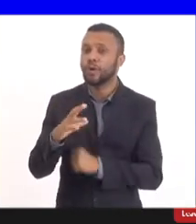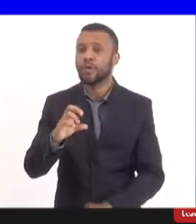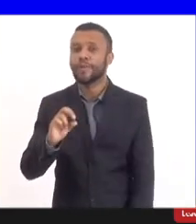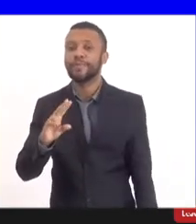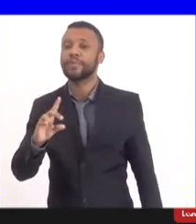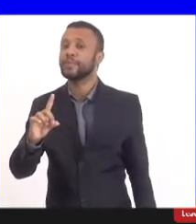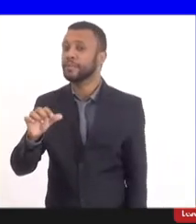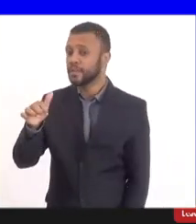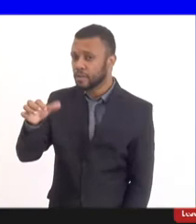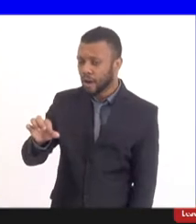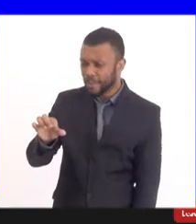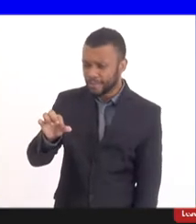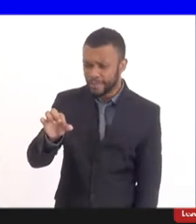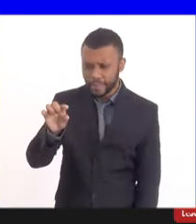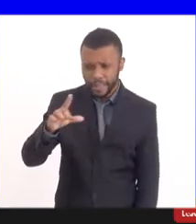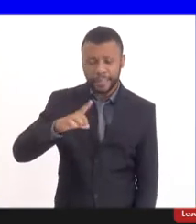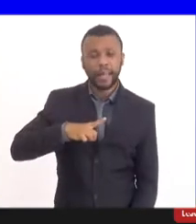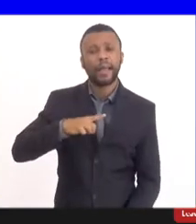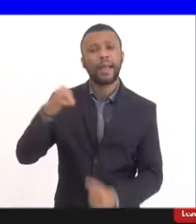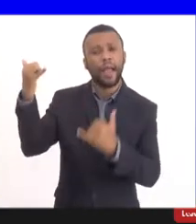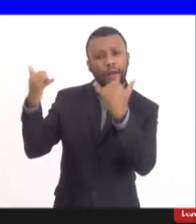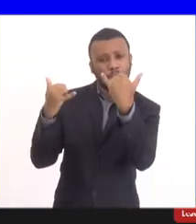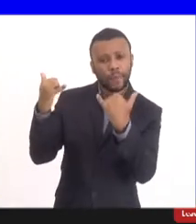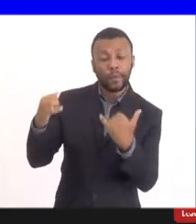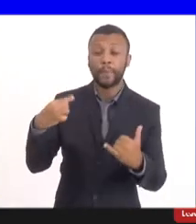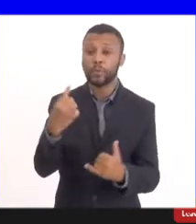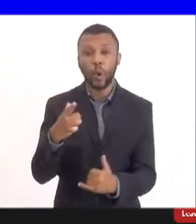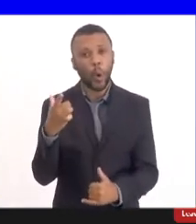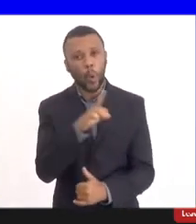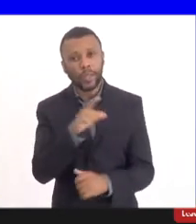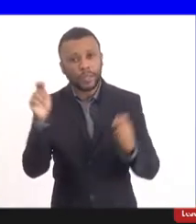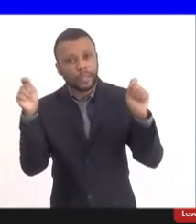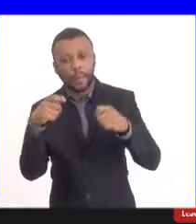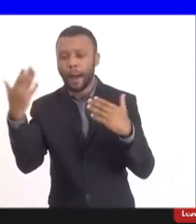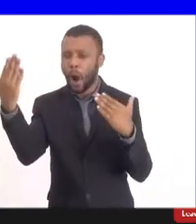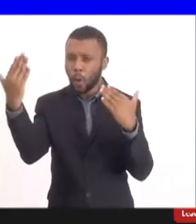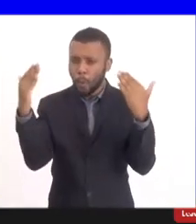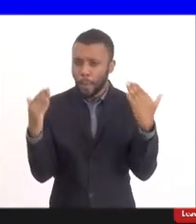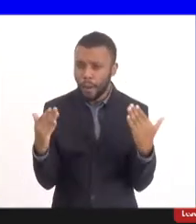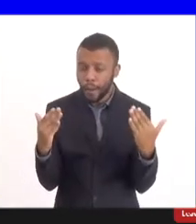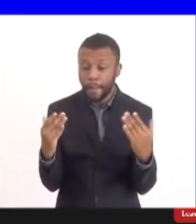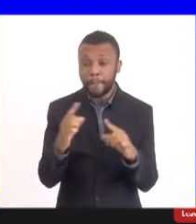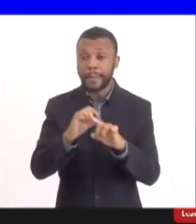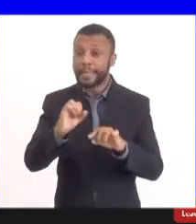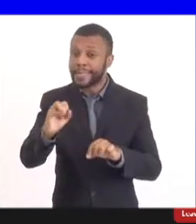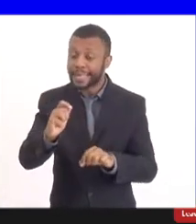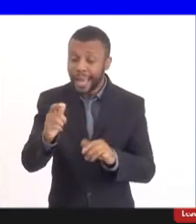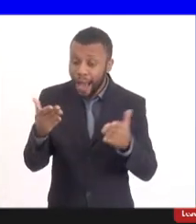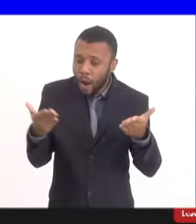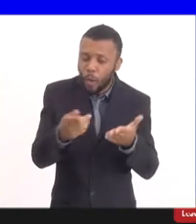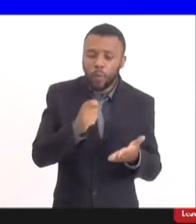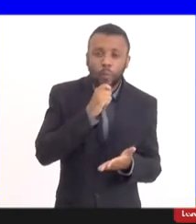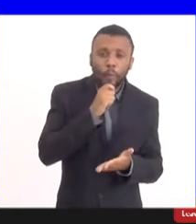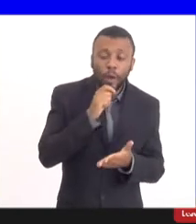têm dados disso para a gente poder comparar? E mesmo se não estiver nesse momento, que, por favor, nos envie.